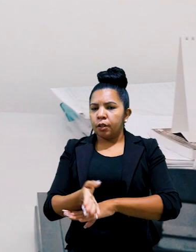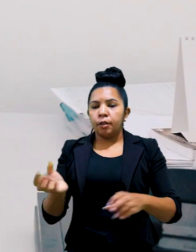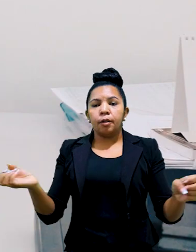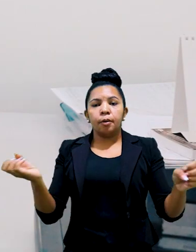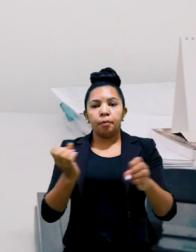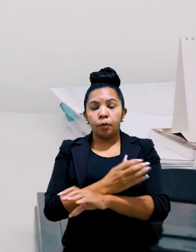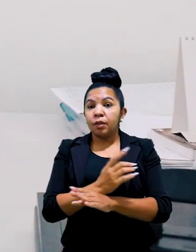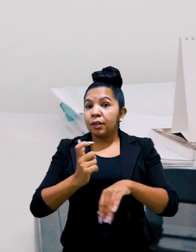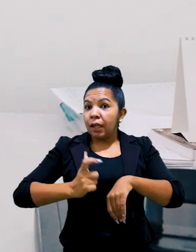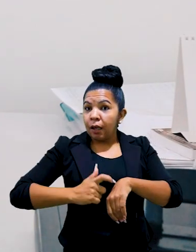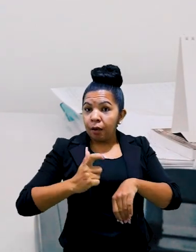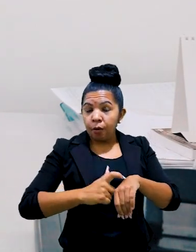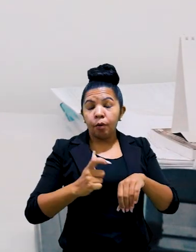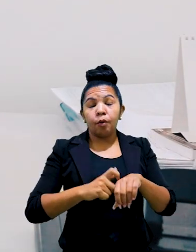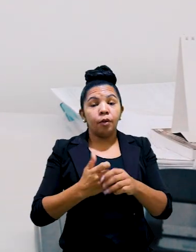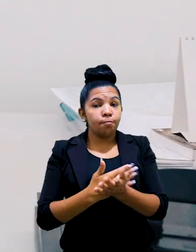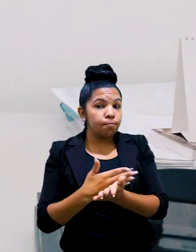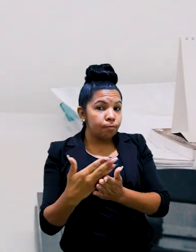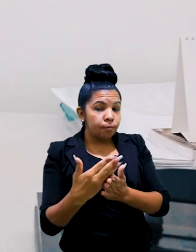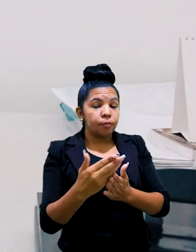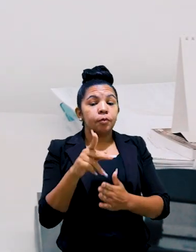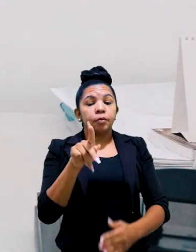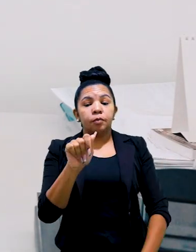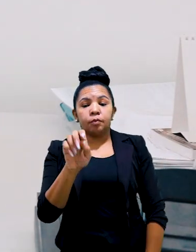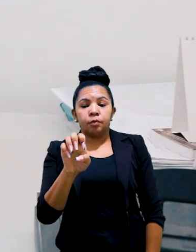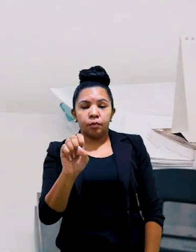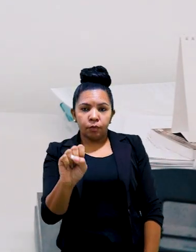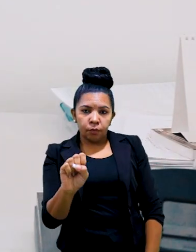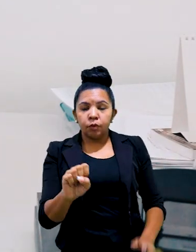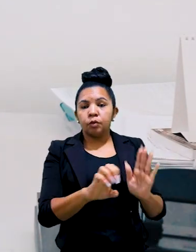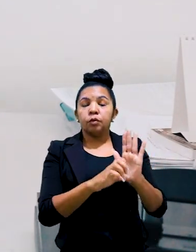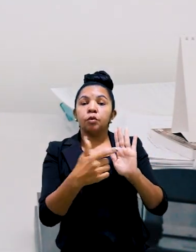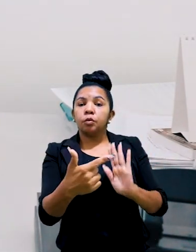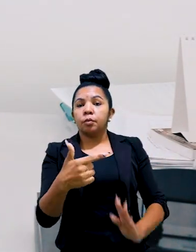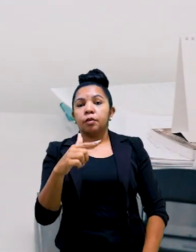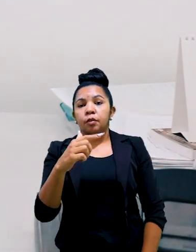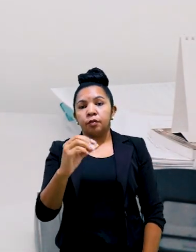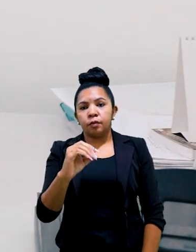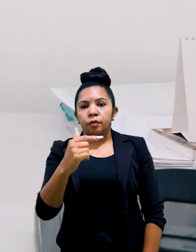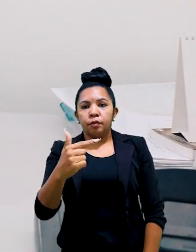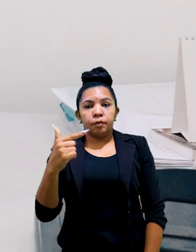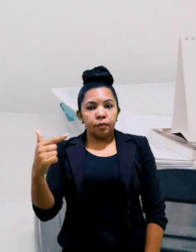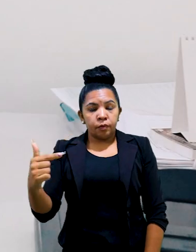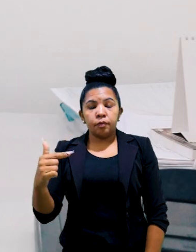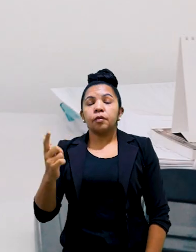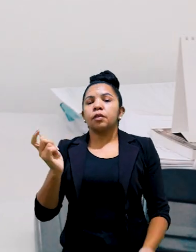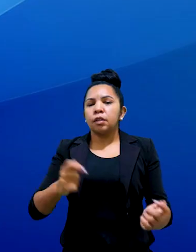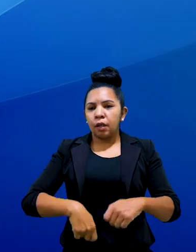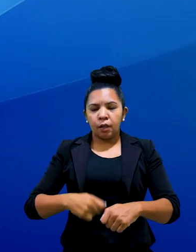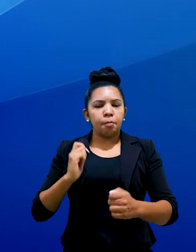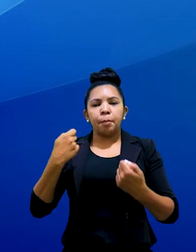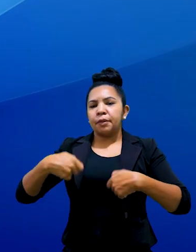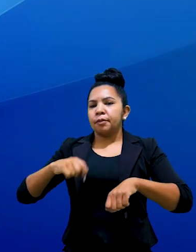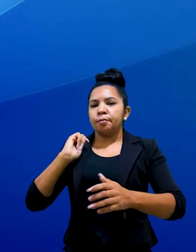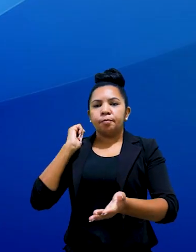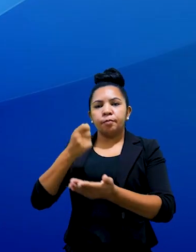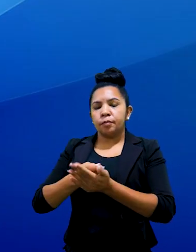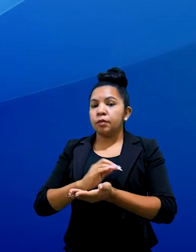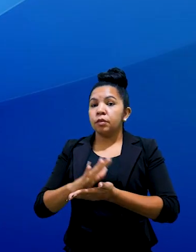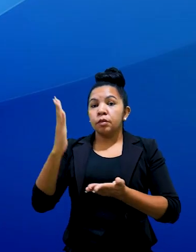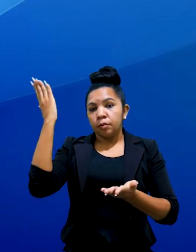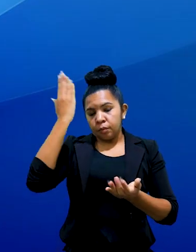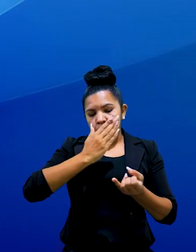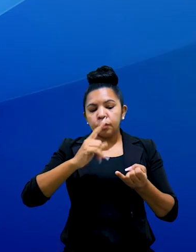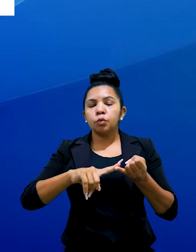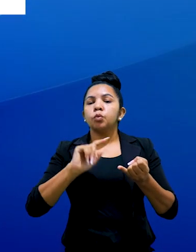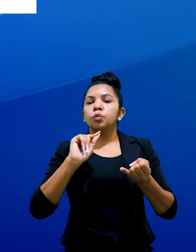elas já estão valendo para quando abrirem a inscrição do Paz 2023, elas fazerem sua inscrição sem o pagamento. Temos três critérios.